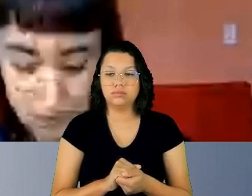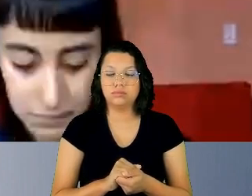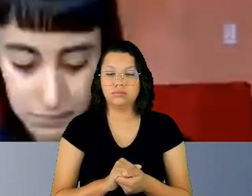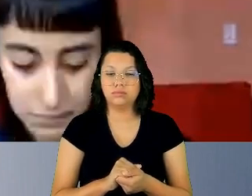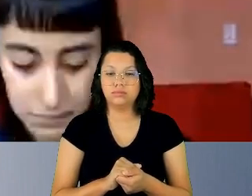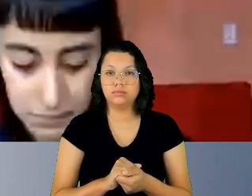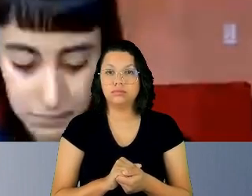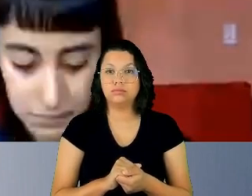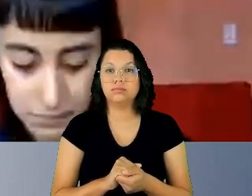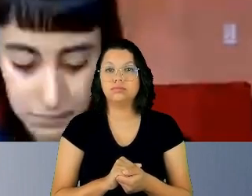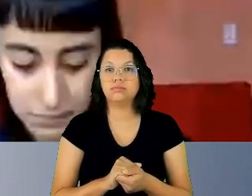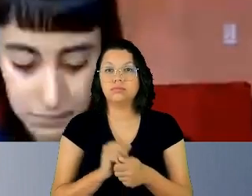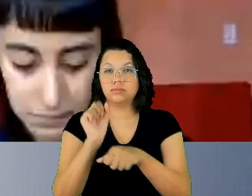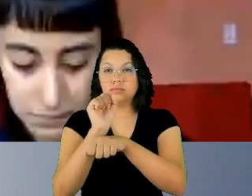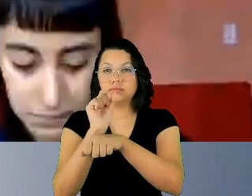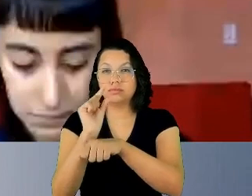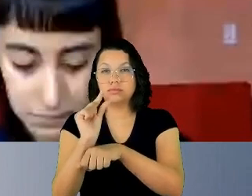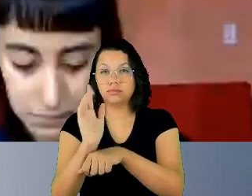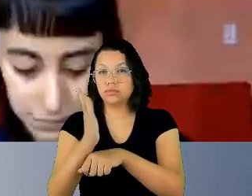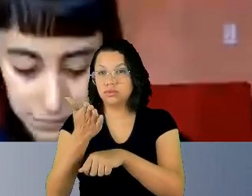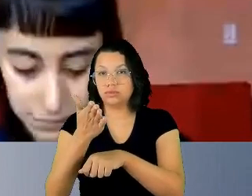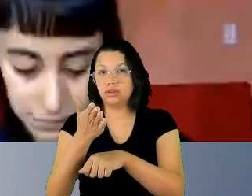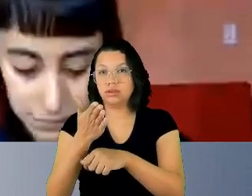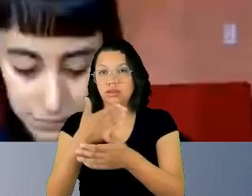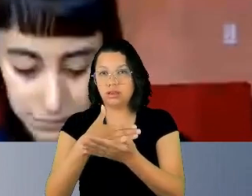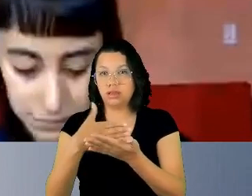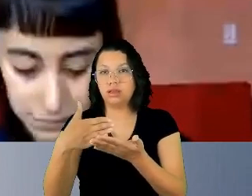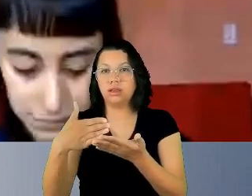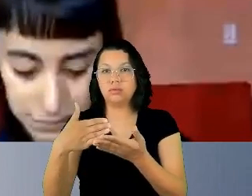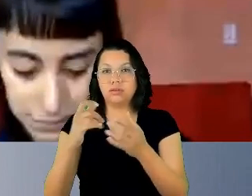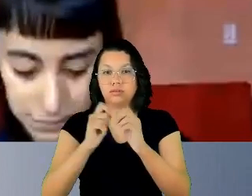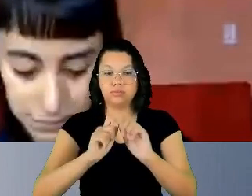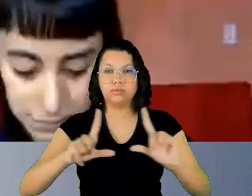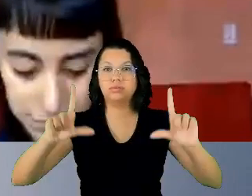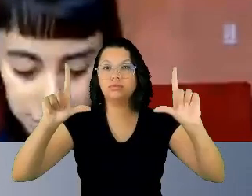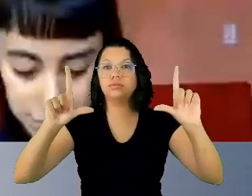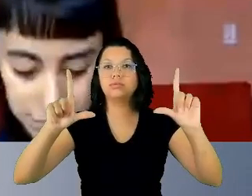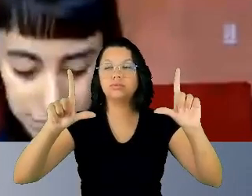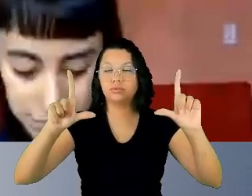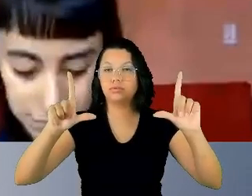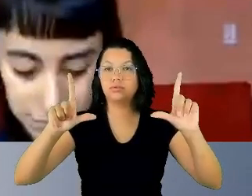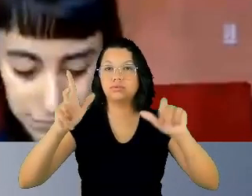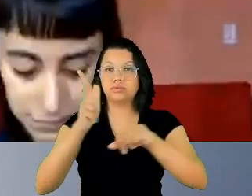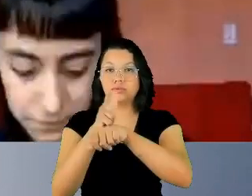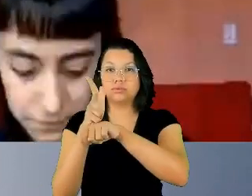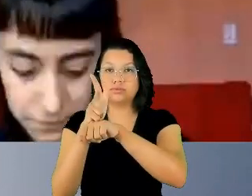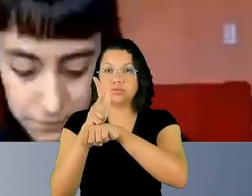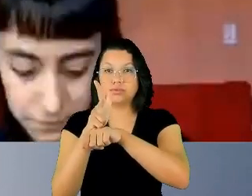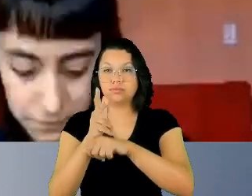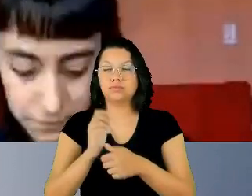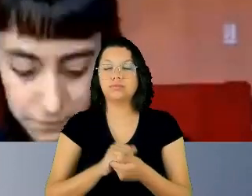Um minuto só, nós já vamos abrir a tela com o vídeo.